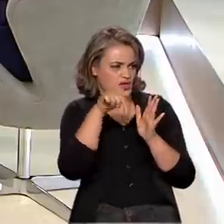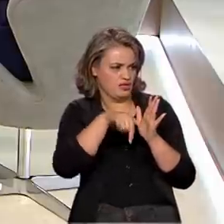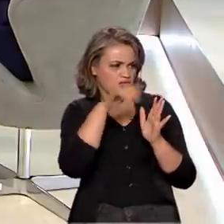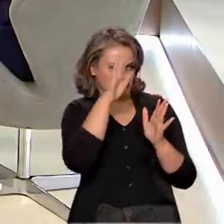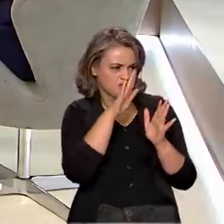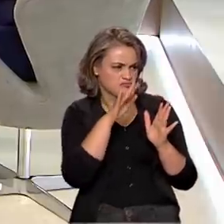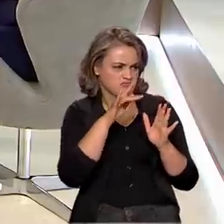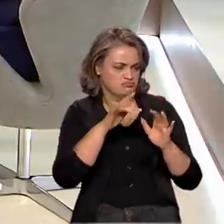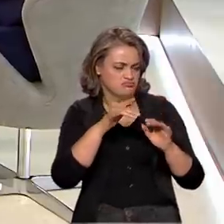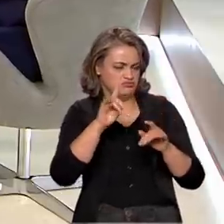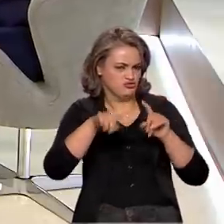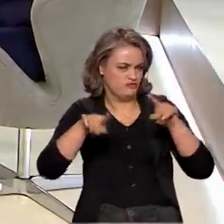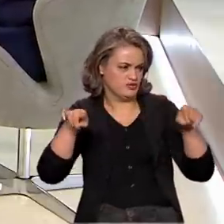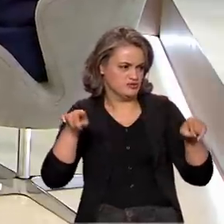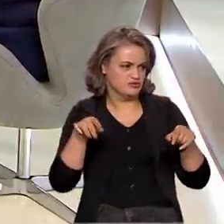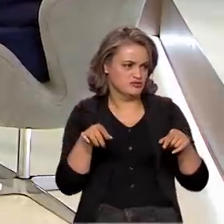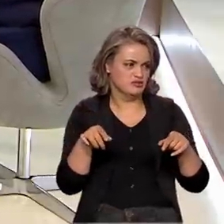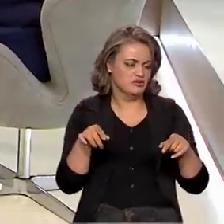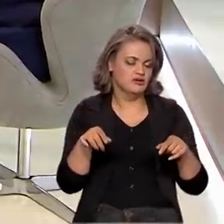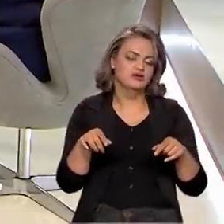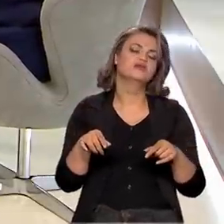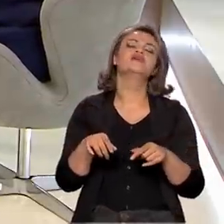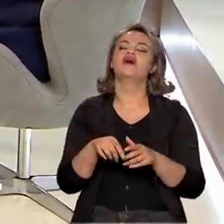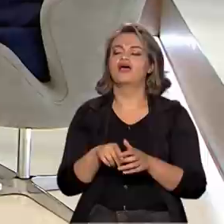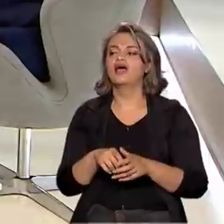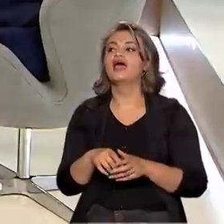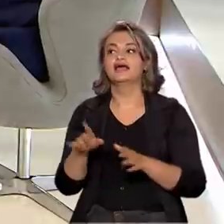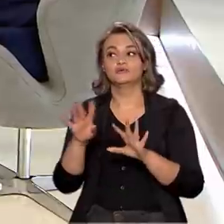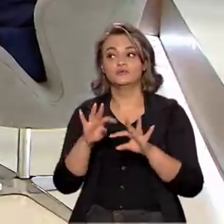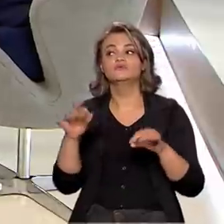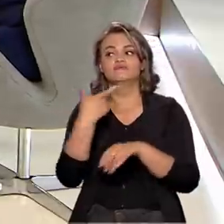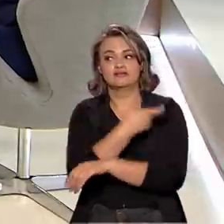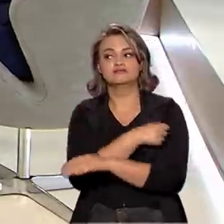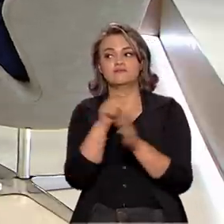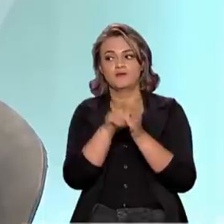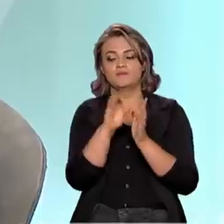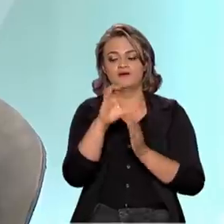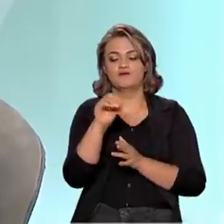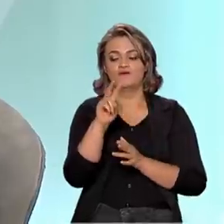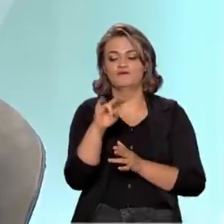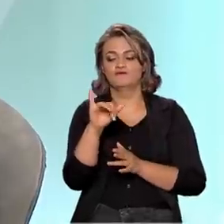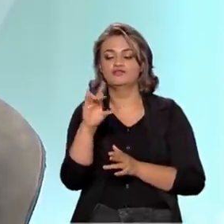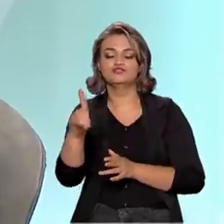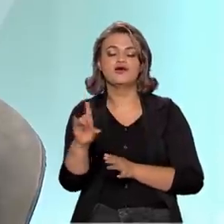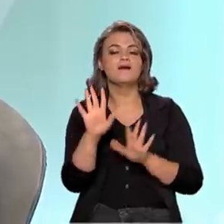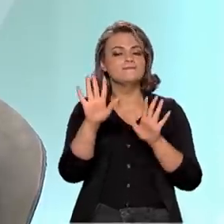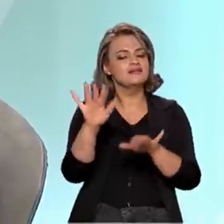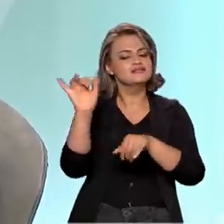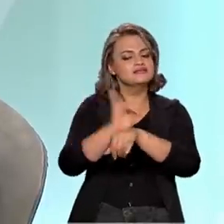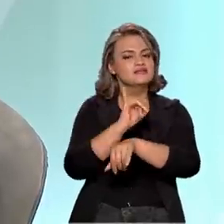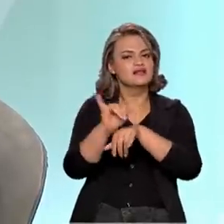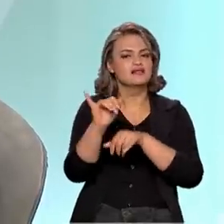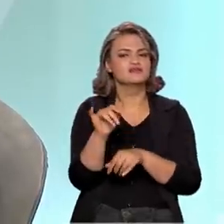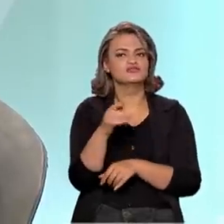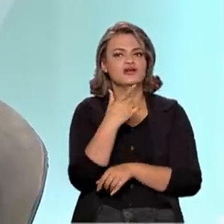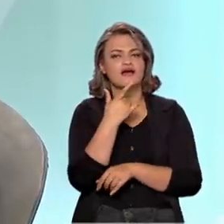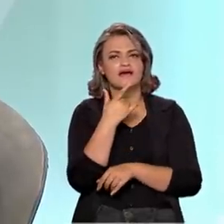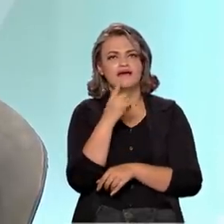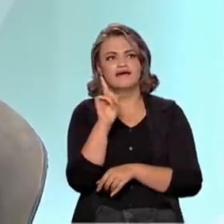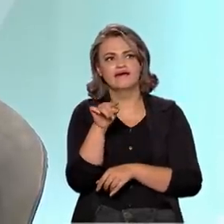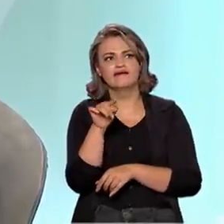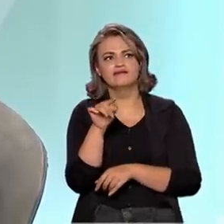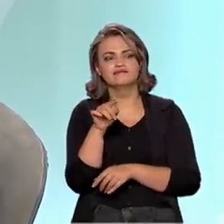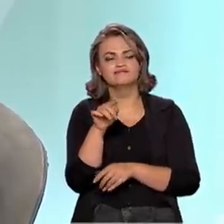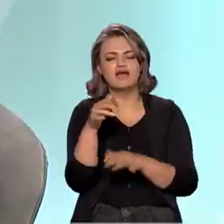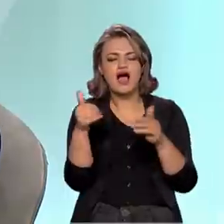diversas? Essas daí são para Covid, especificamente. Mas a nossa estratégia, ela é